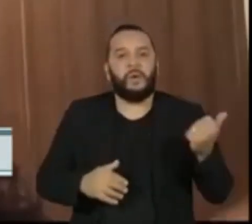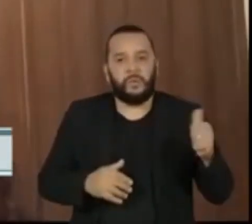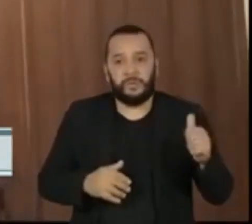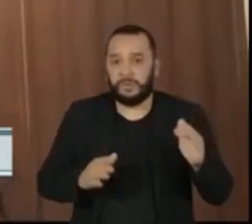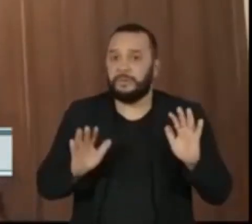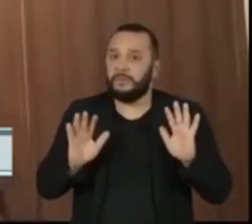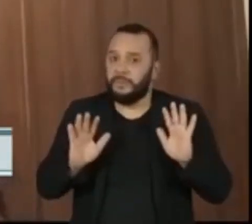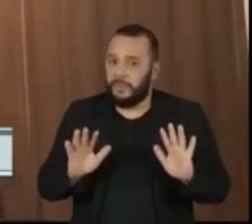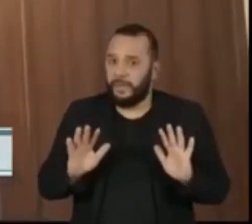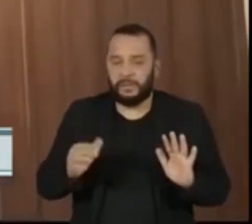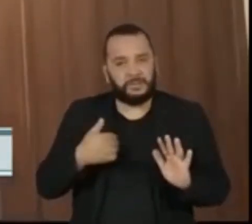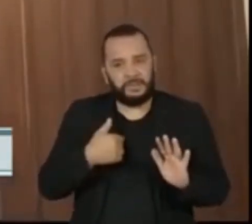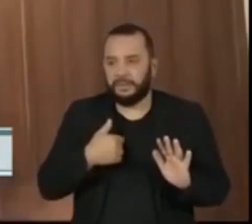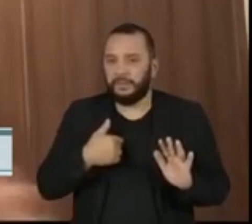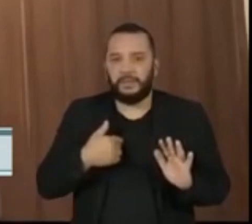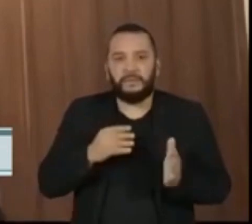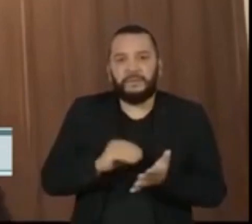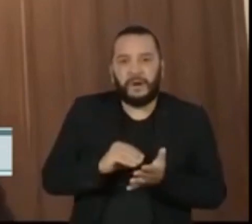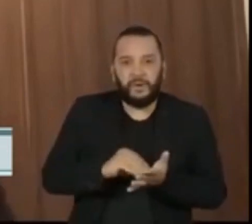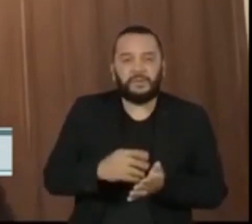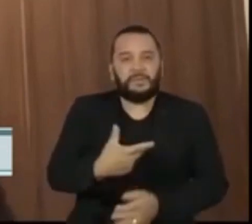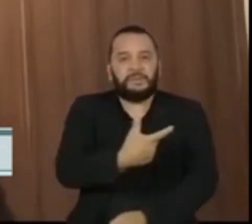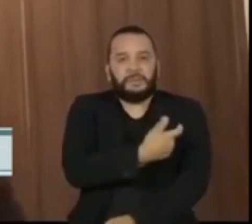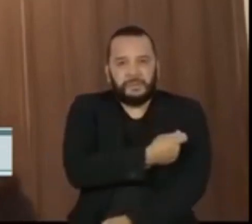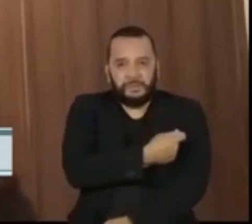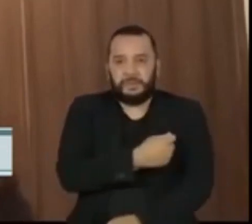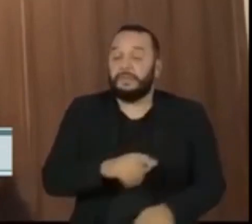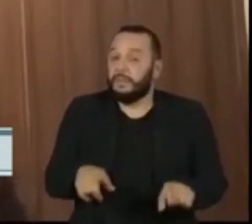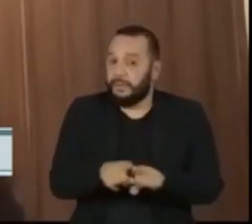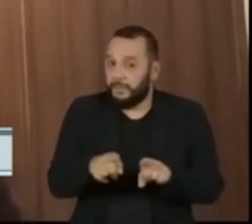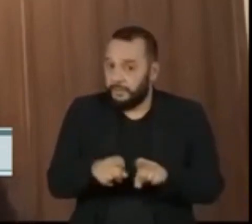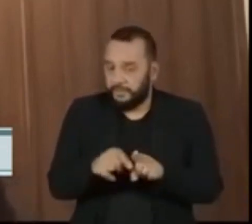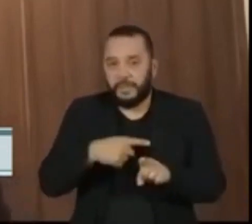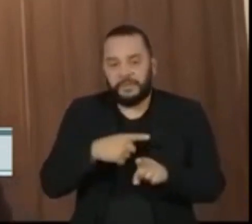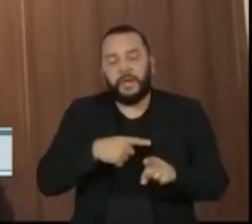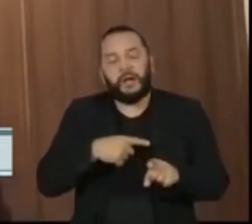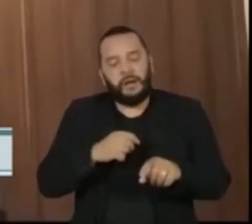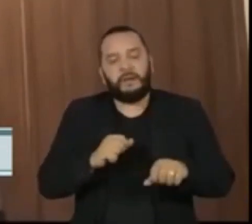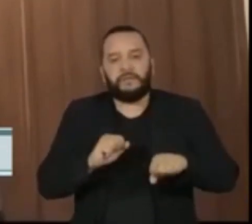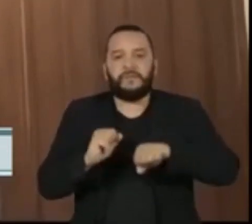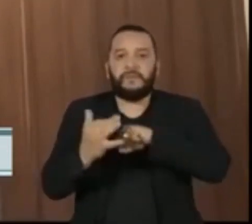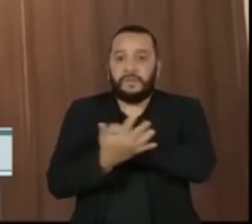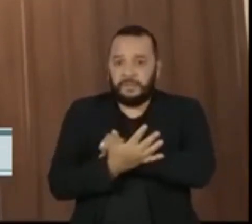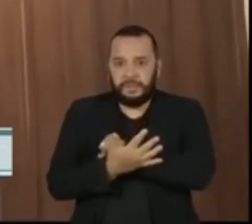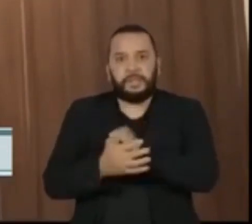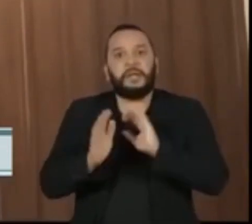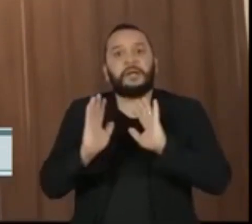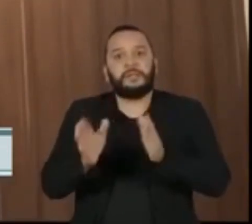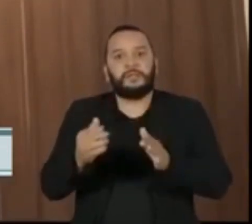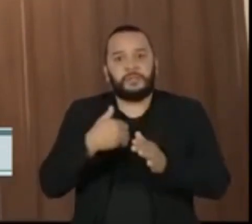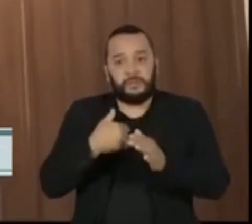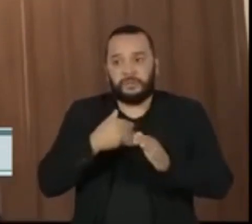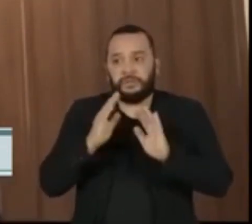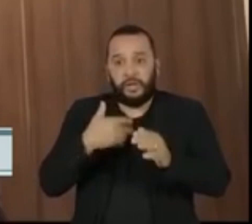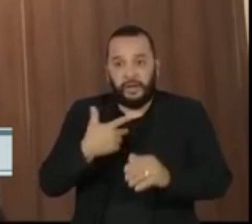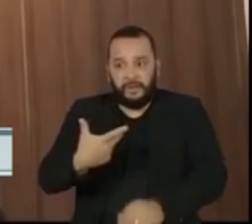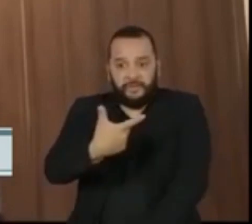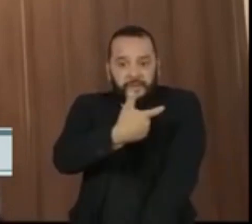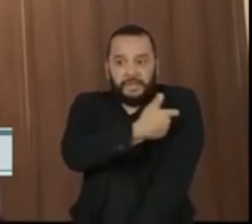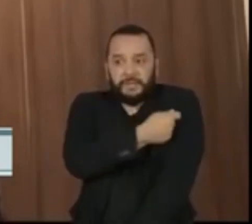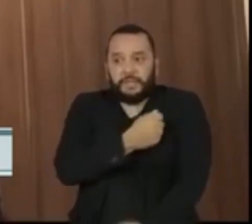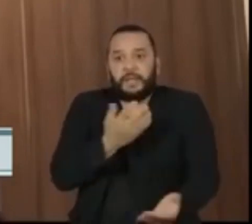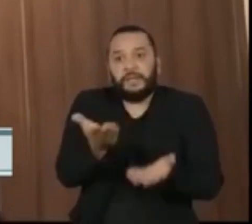com o avançar da idade. Já para o reforço com a vacina bivalente, a média nacional está muito abaixo das